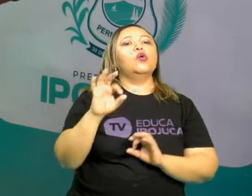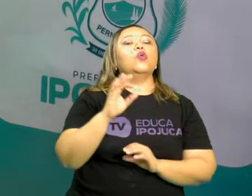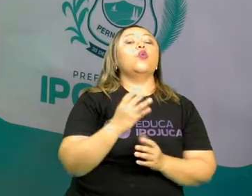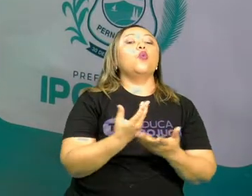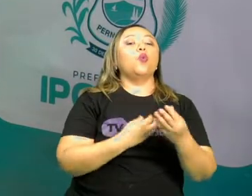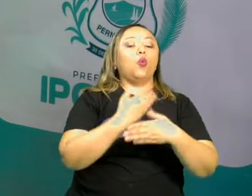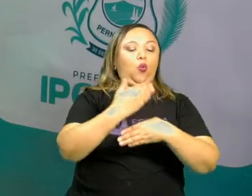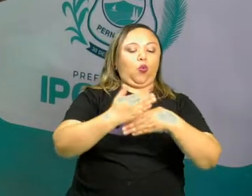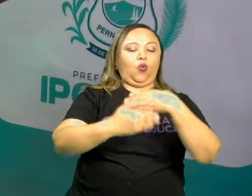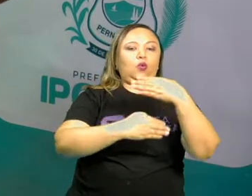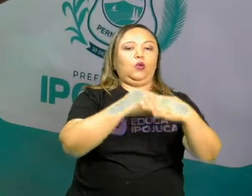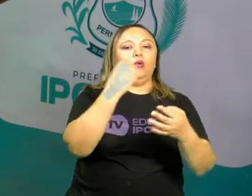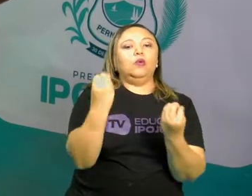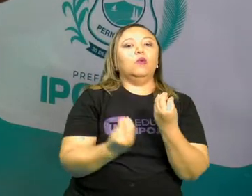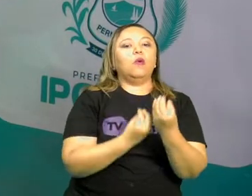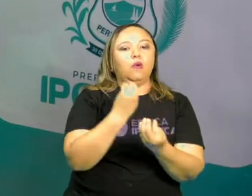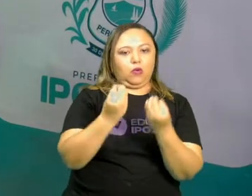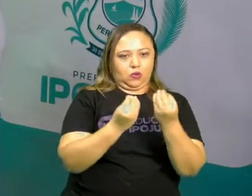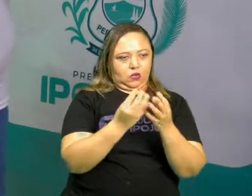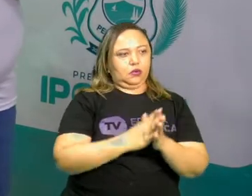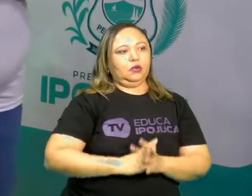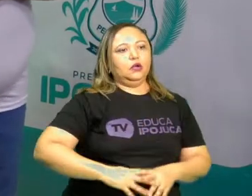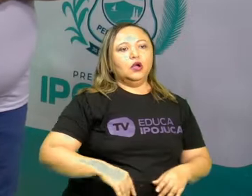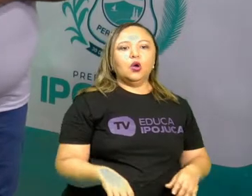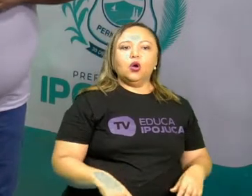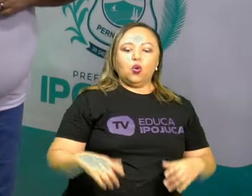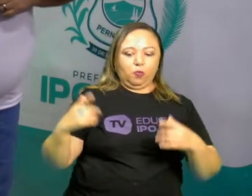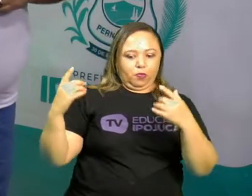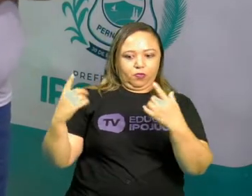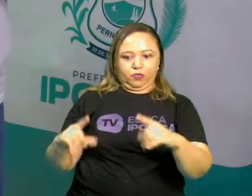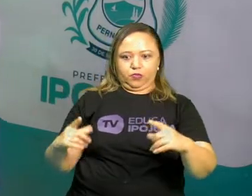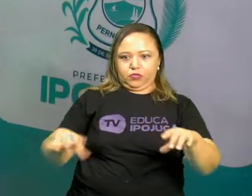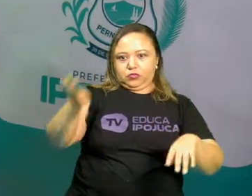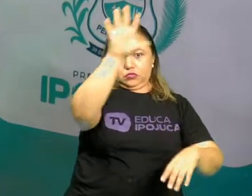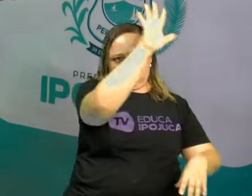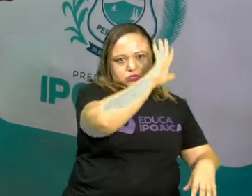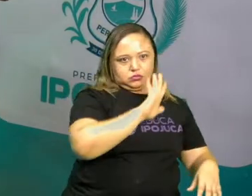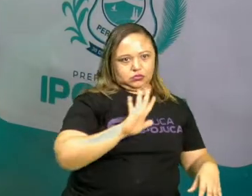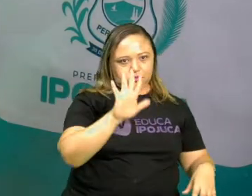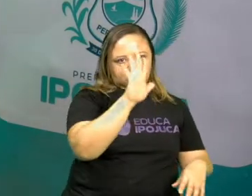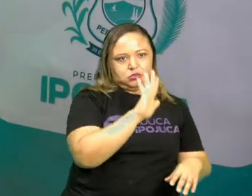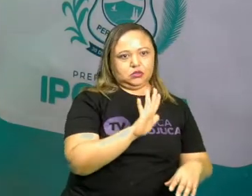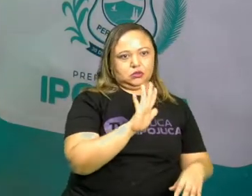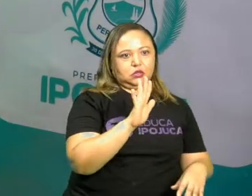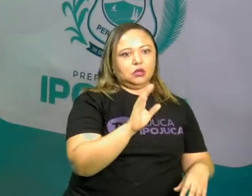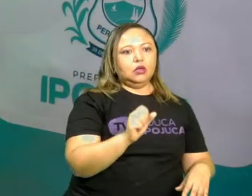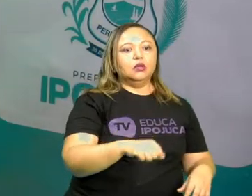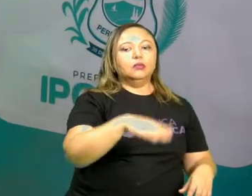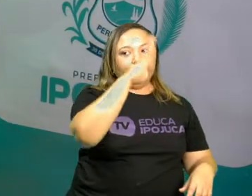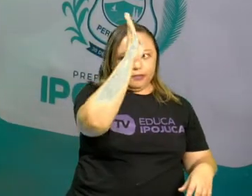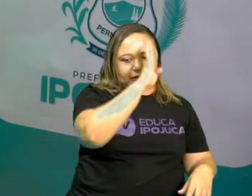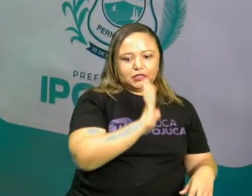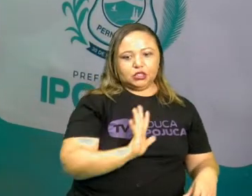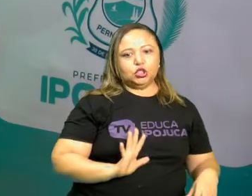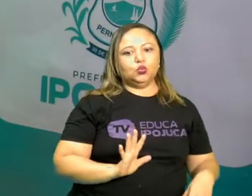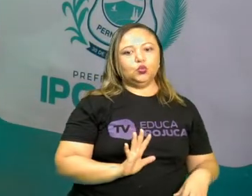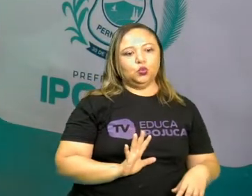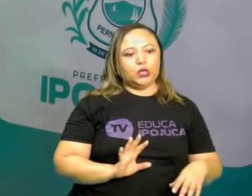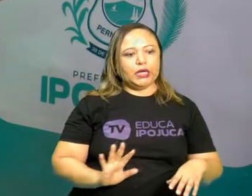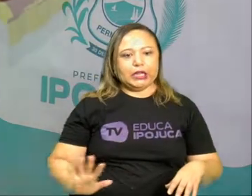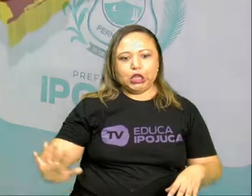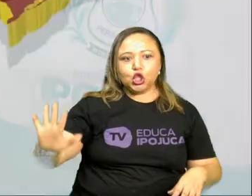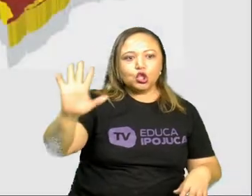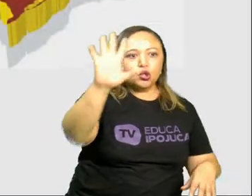construída. Então vamos lá. O território do Brasil ocupa uma área de mais de 8 milhões e meio de quilômetros